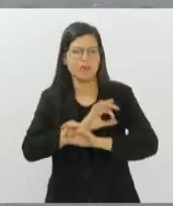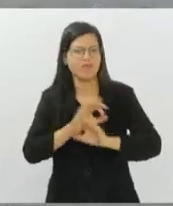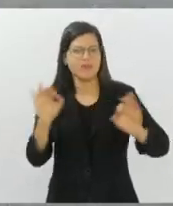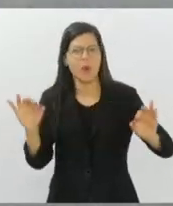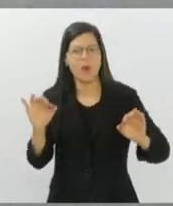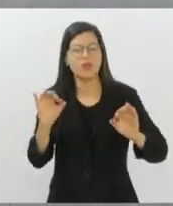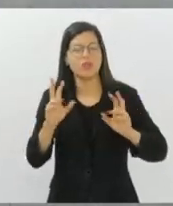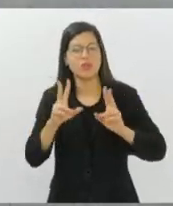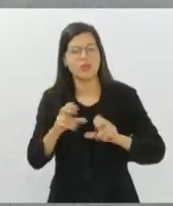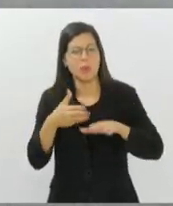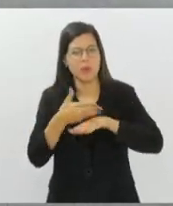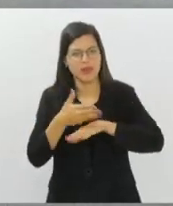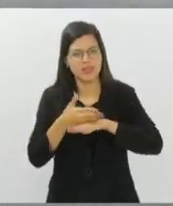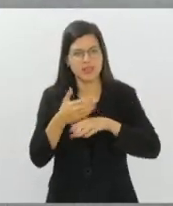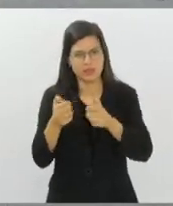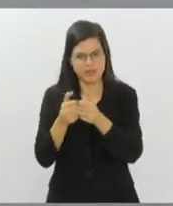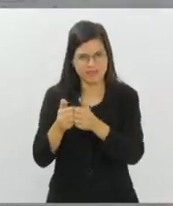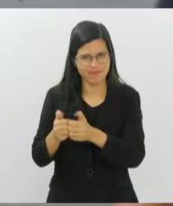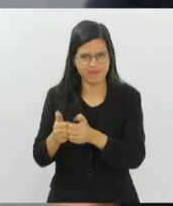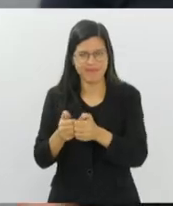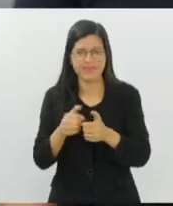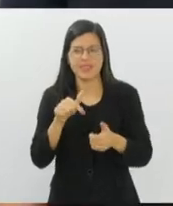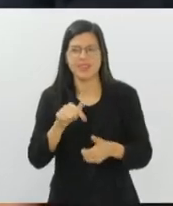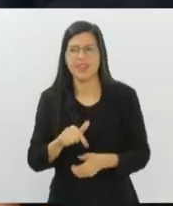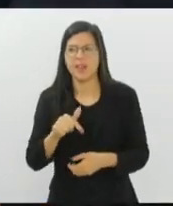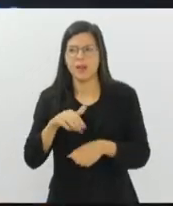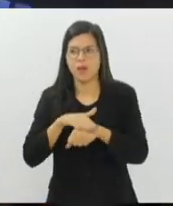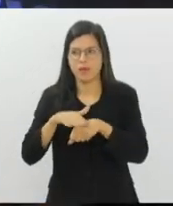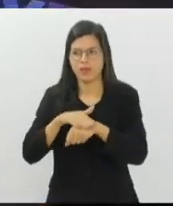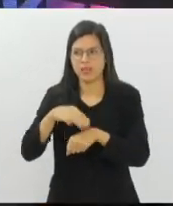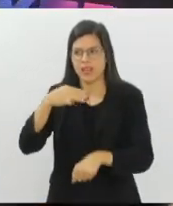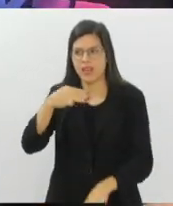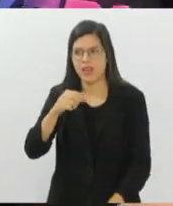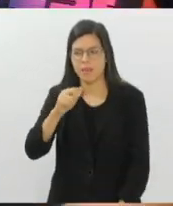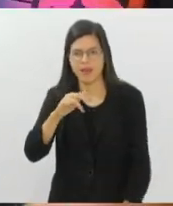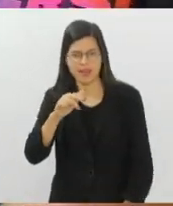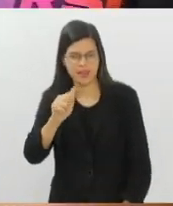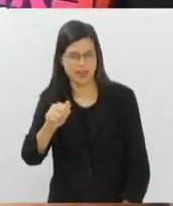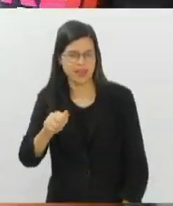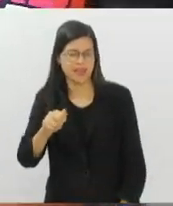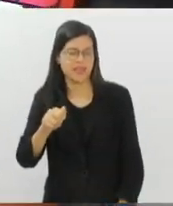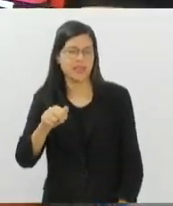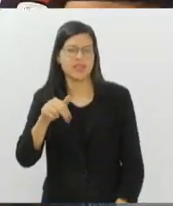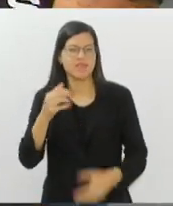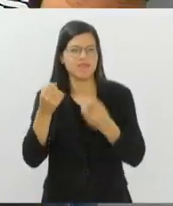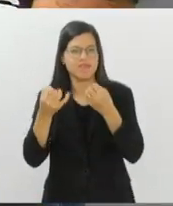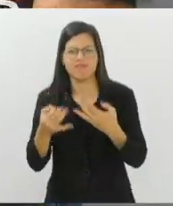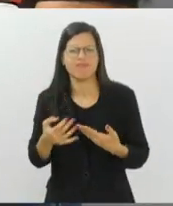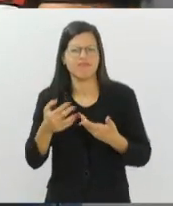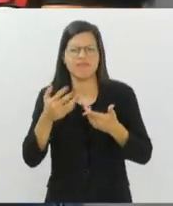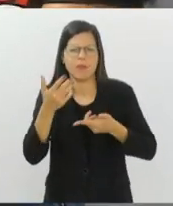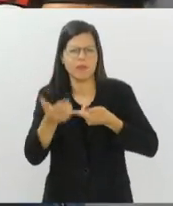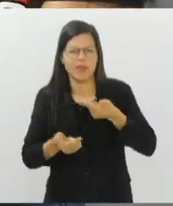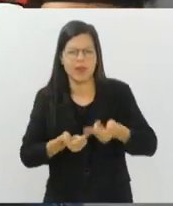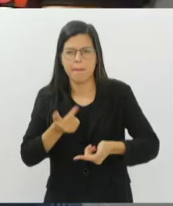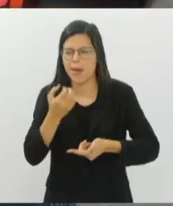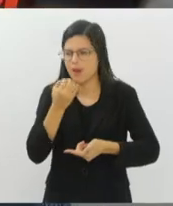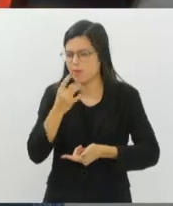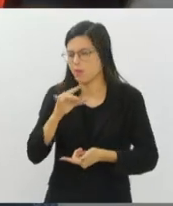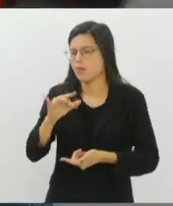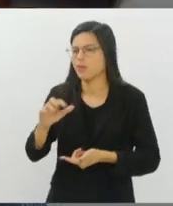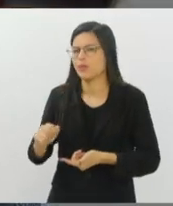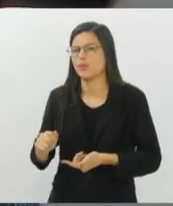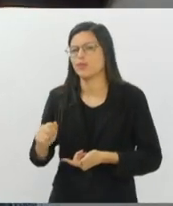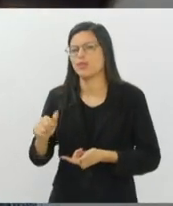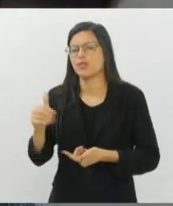eletrônicos. Quem vai conversar essa manhã com a gente é a Mariana no show e vai explicar um pouquinho sobre esse trabalho. Bom dia, Mariana. Explica um pouquinho para a gente sobre essa decisão de